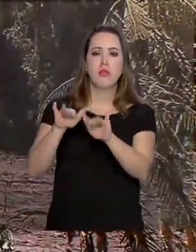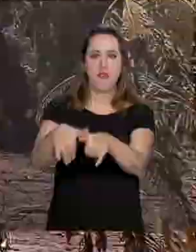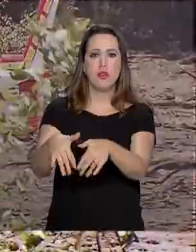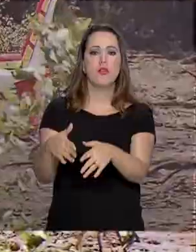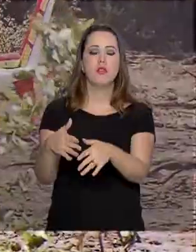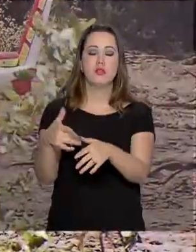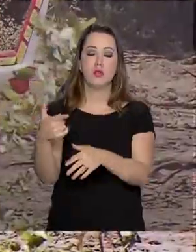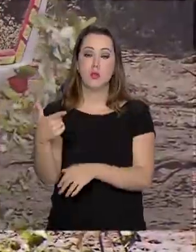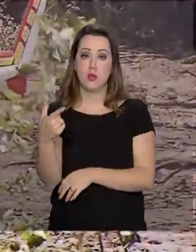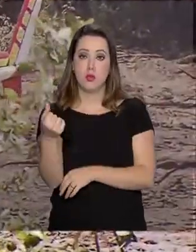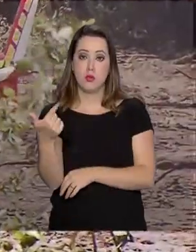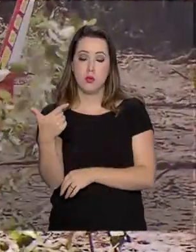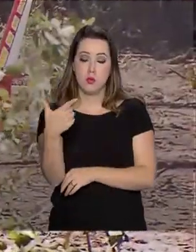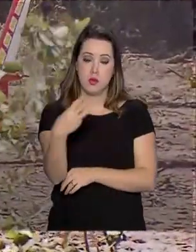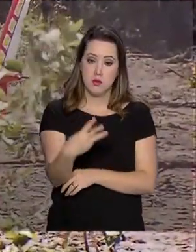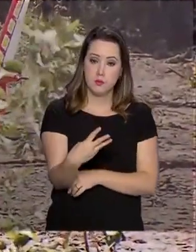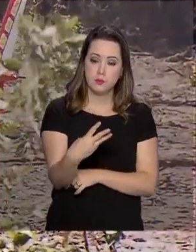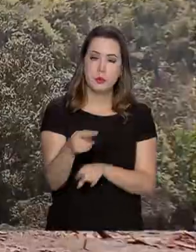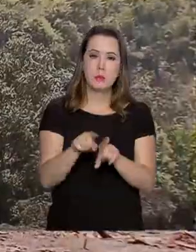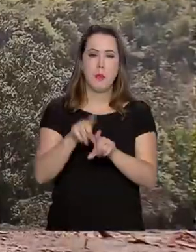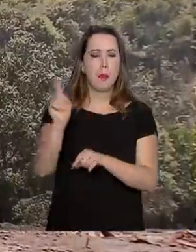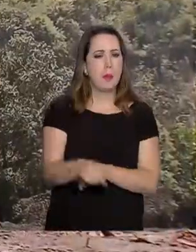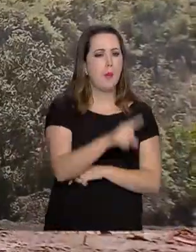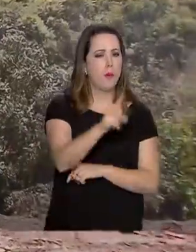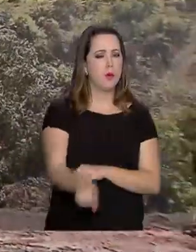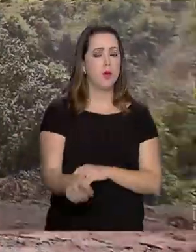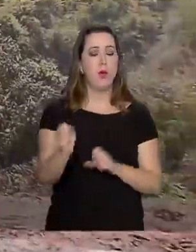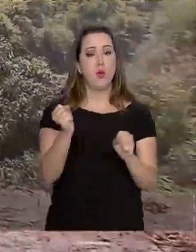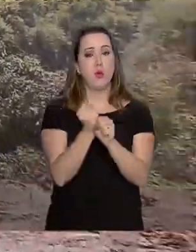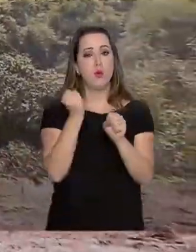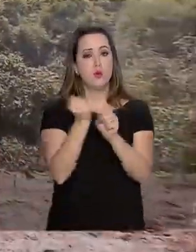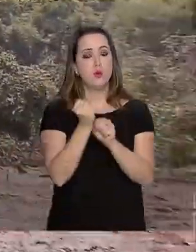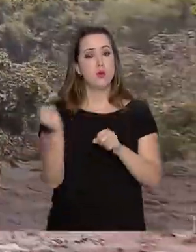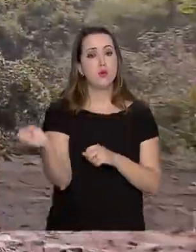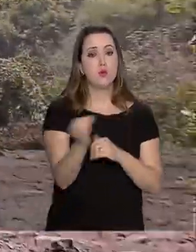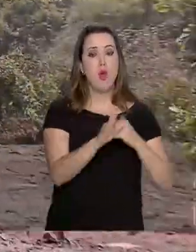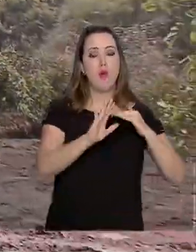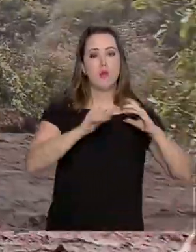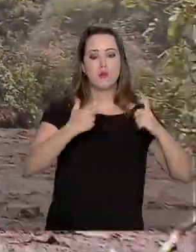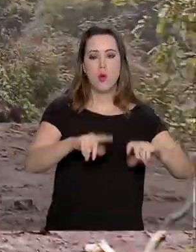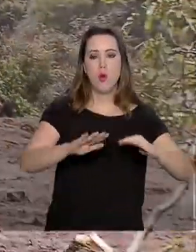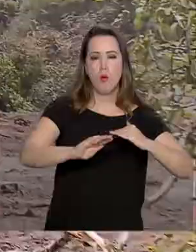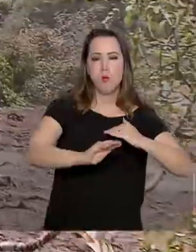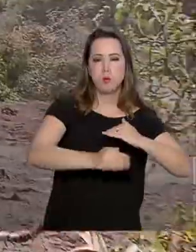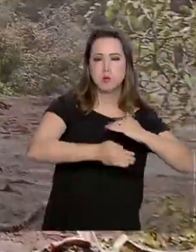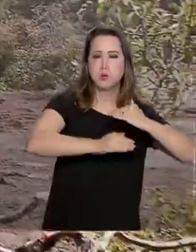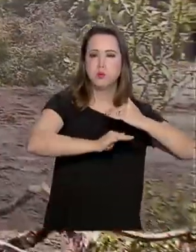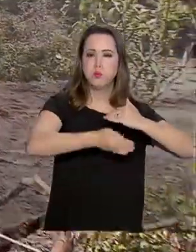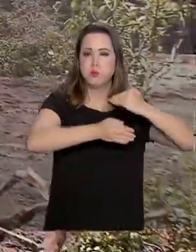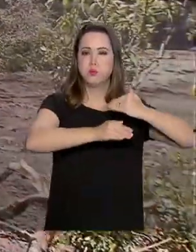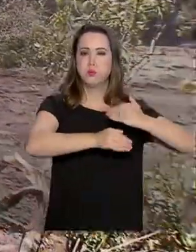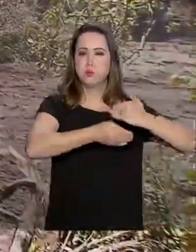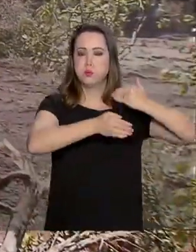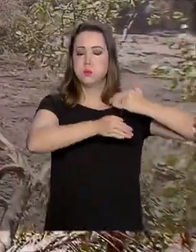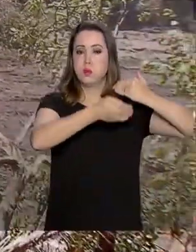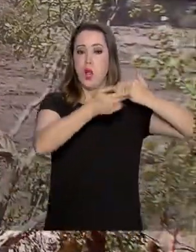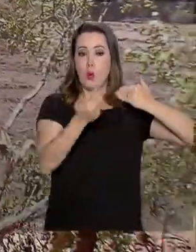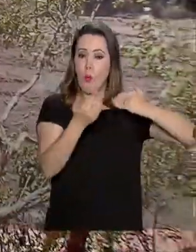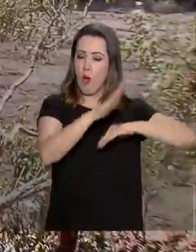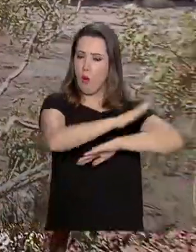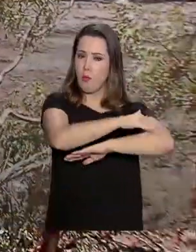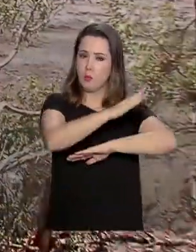Mineração também proíbe, definitivamente, a construção de novas barragens de mineração nesse método, que era